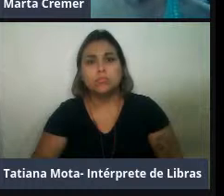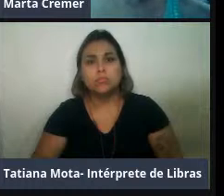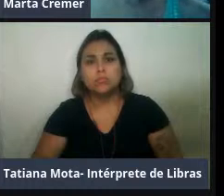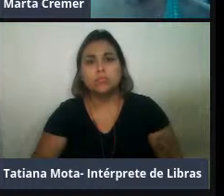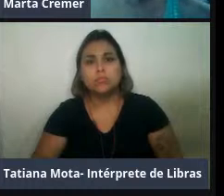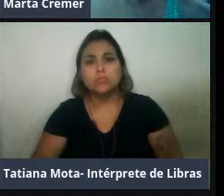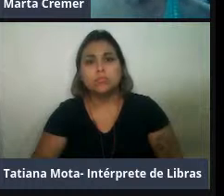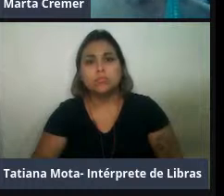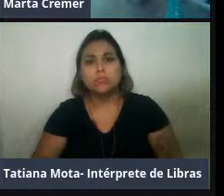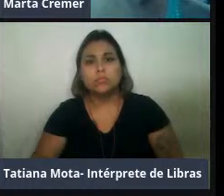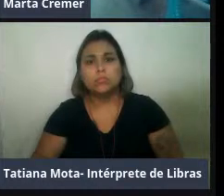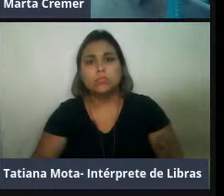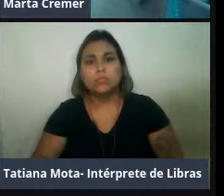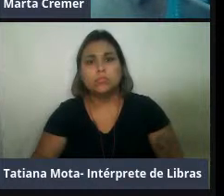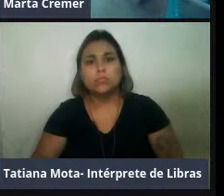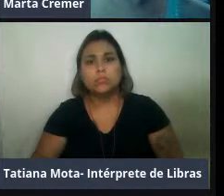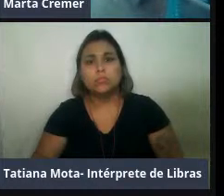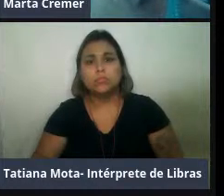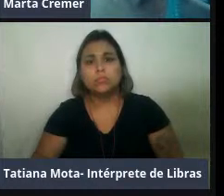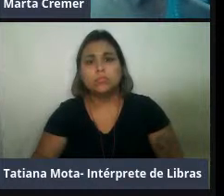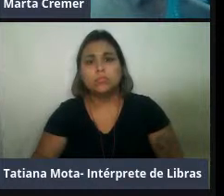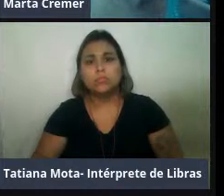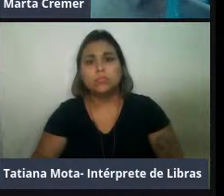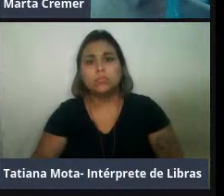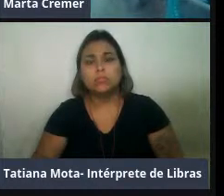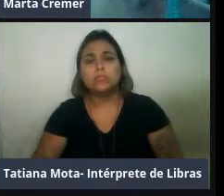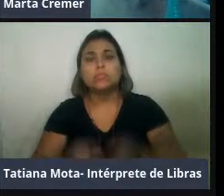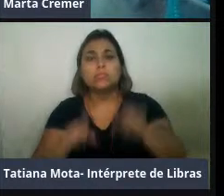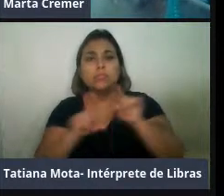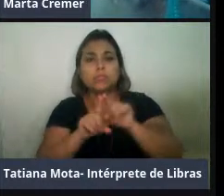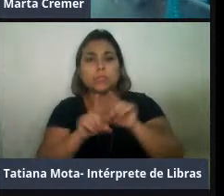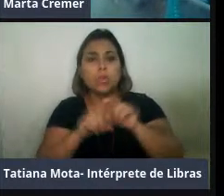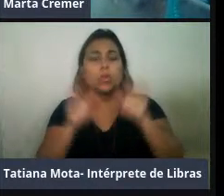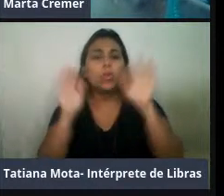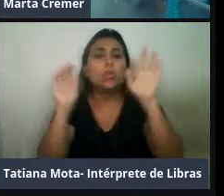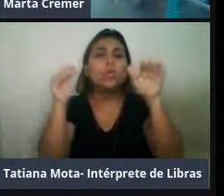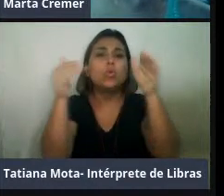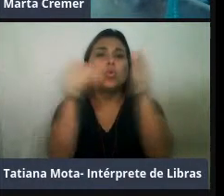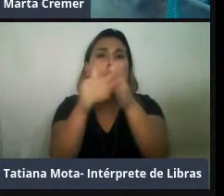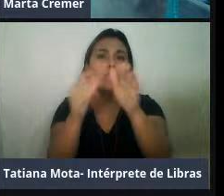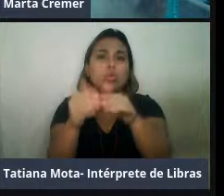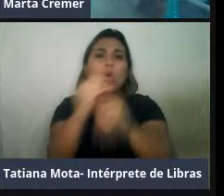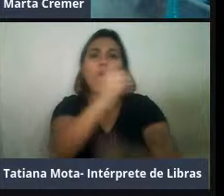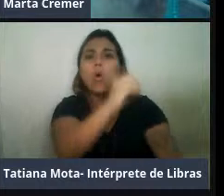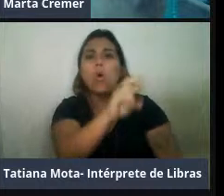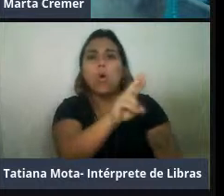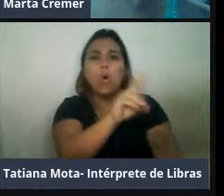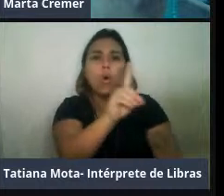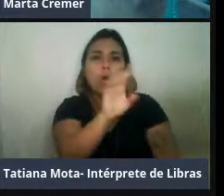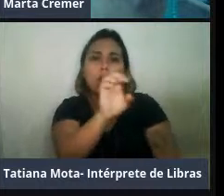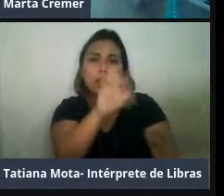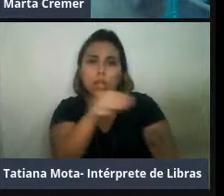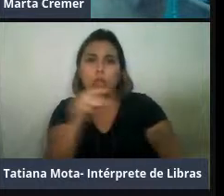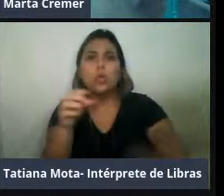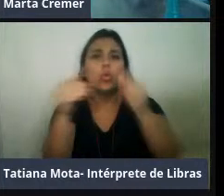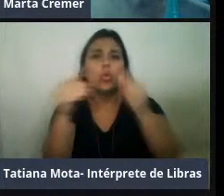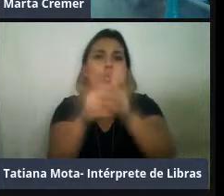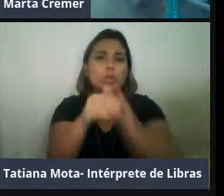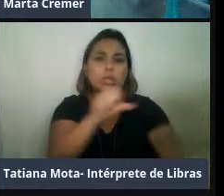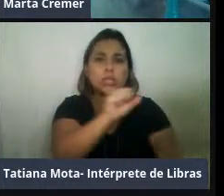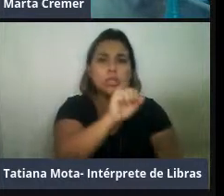E, por fim, chegamos na Ordem Sirenia, a última aí das ordens, onde nós temos duas famílias